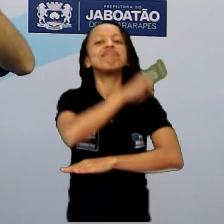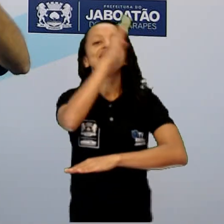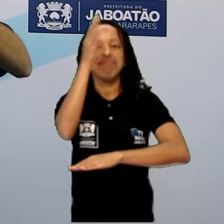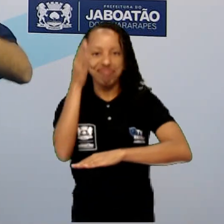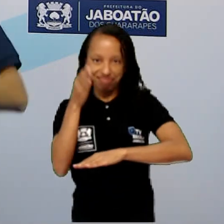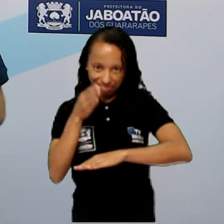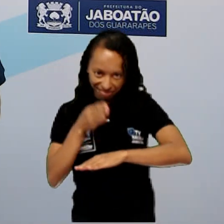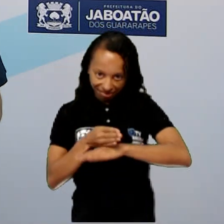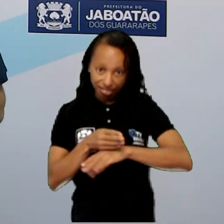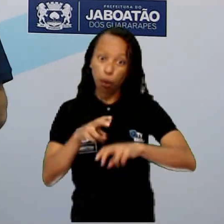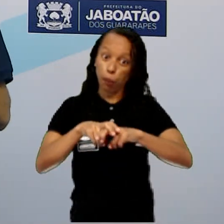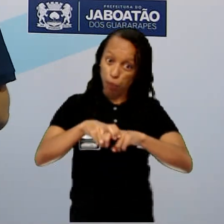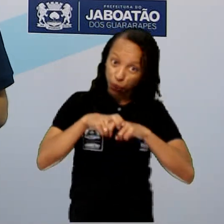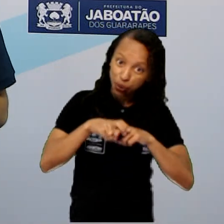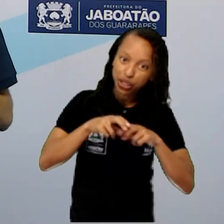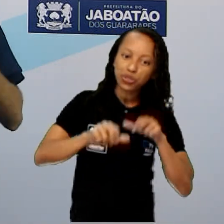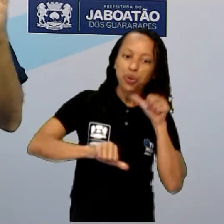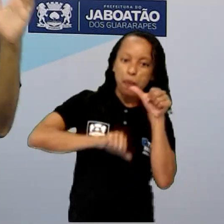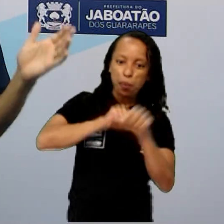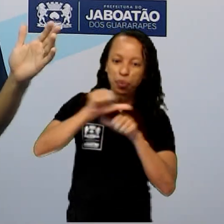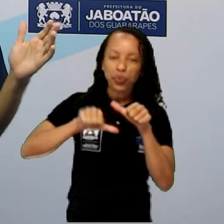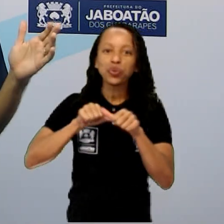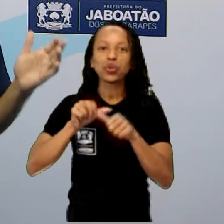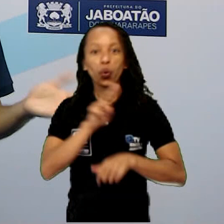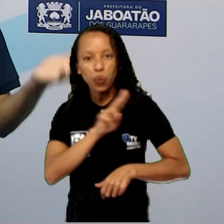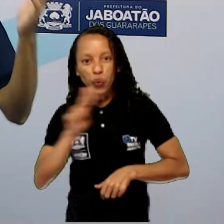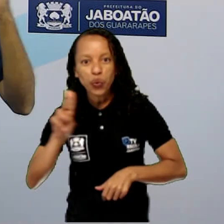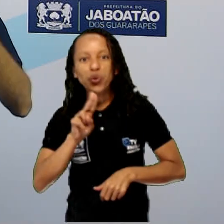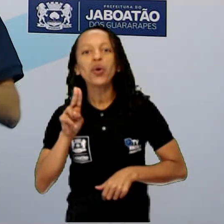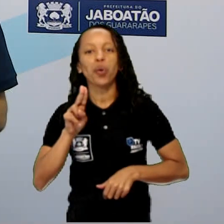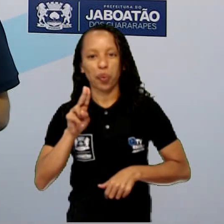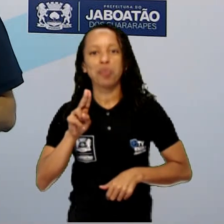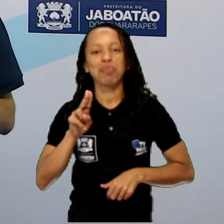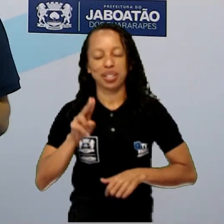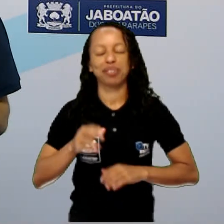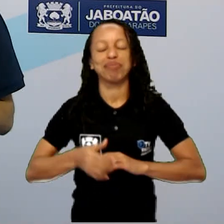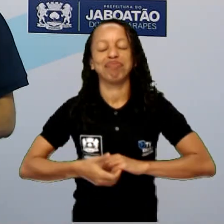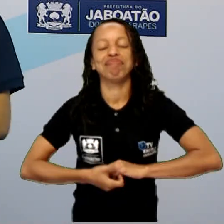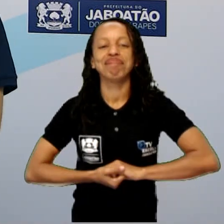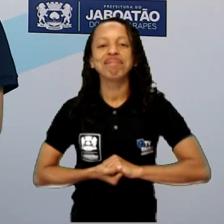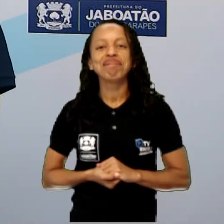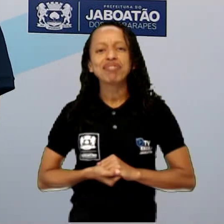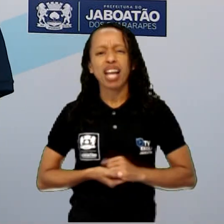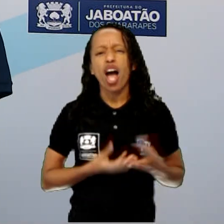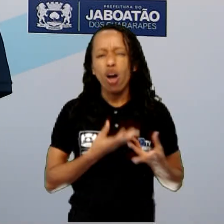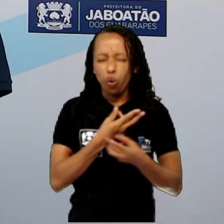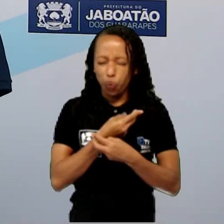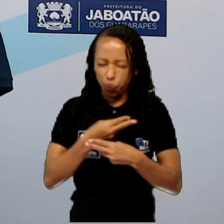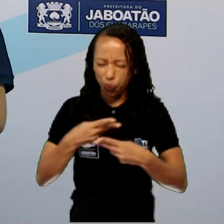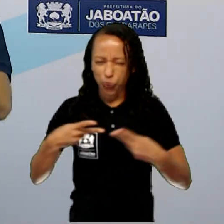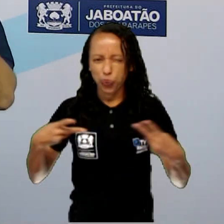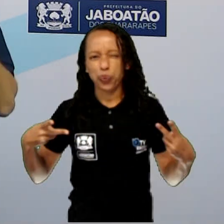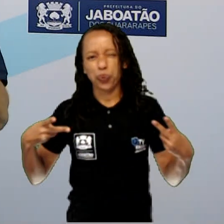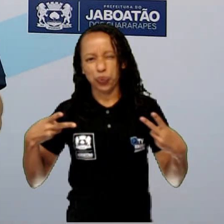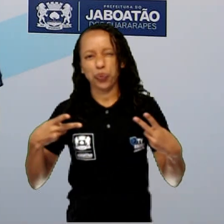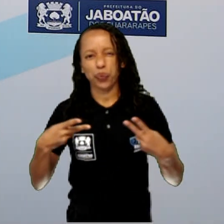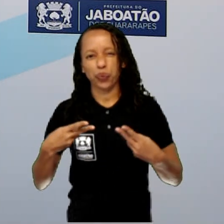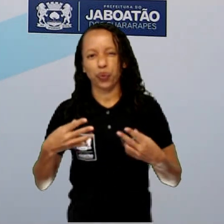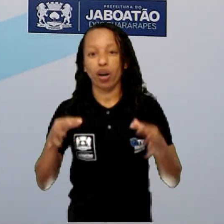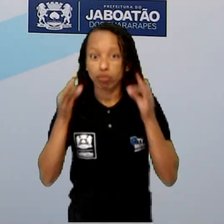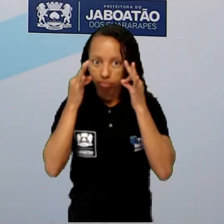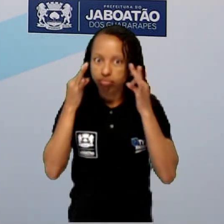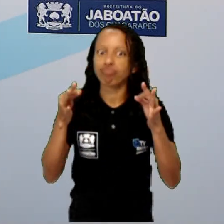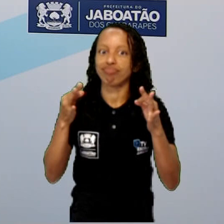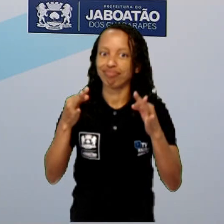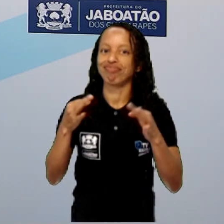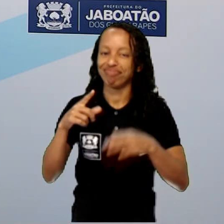isso, essa modificação do nome de Jaboatão para Jaboatão dos Guararapes. Muita coisa, né? Presta atenção que tem